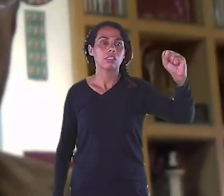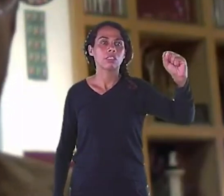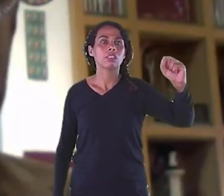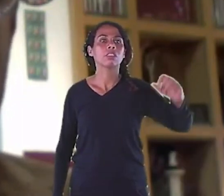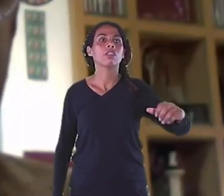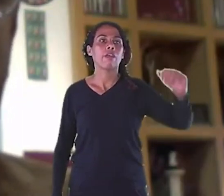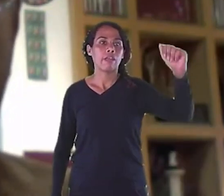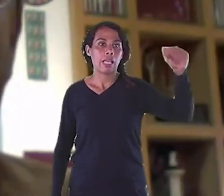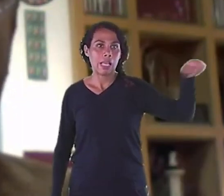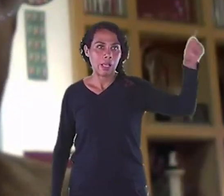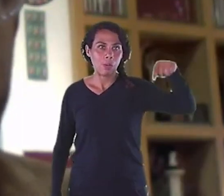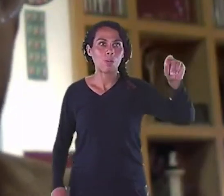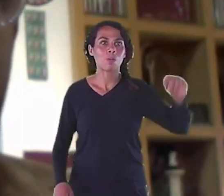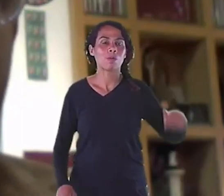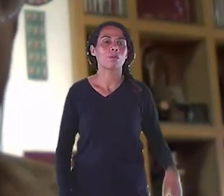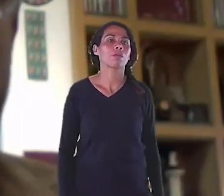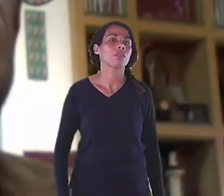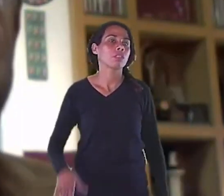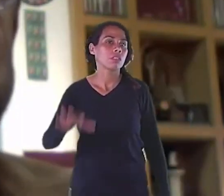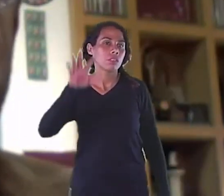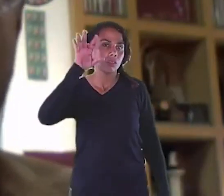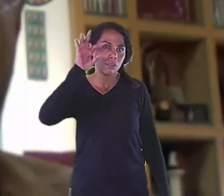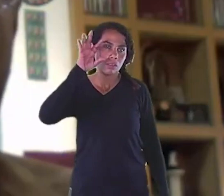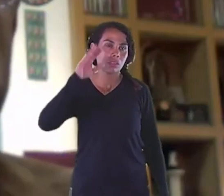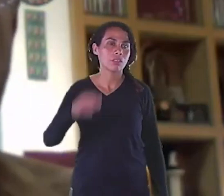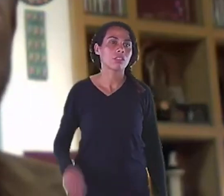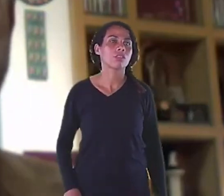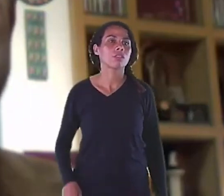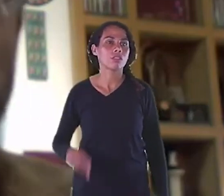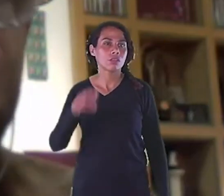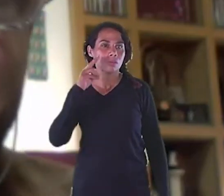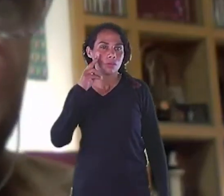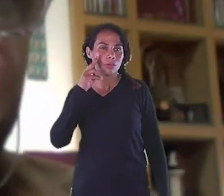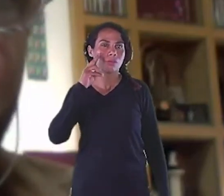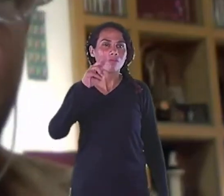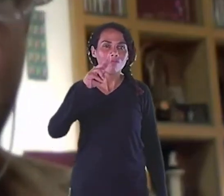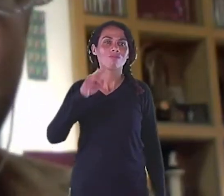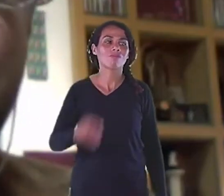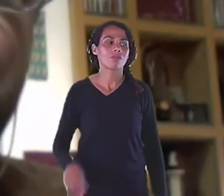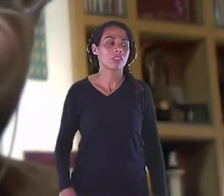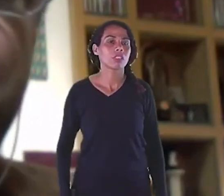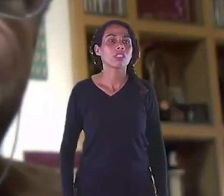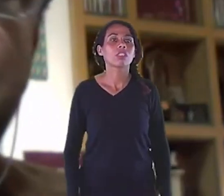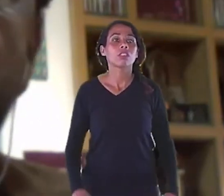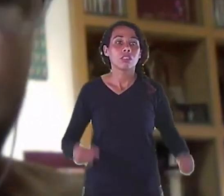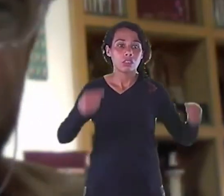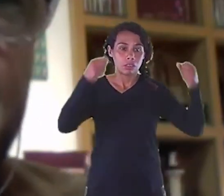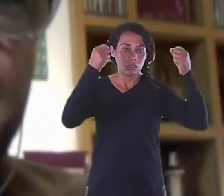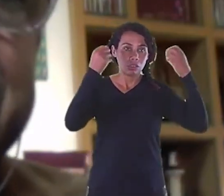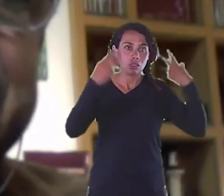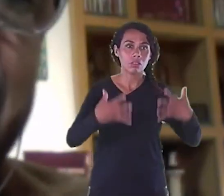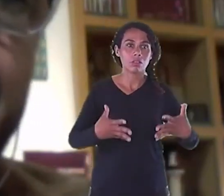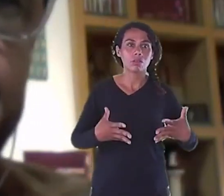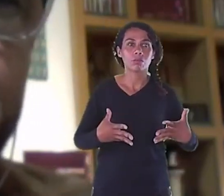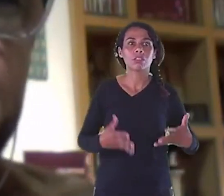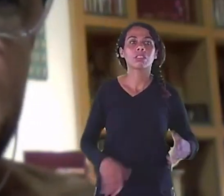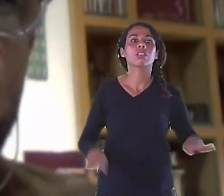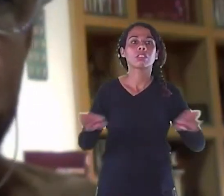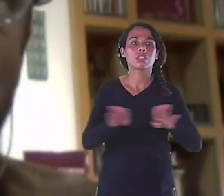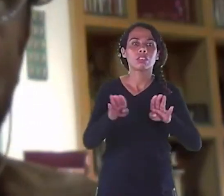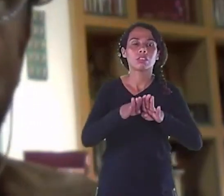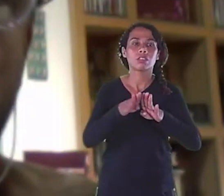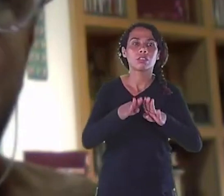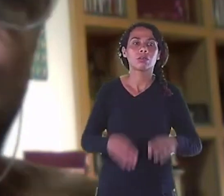os leitores Posso tirar dúvida Posso esclarecer Alguma coisa Posso acrescentar Algum comentário Que eles quiserem